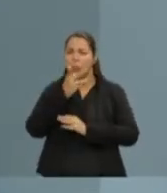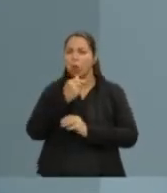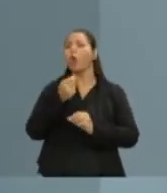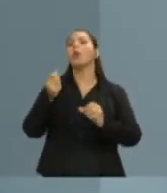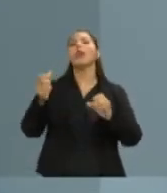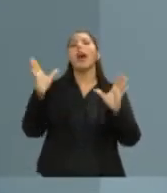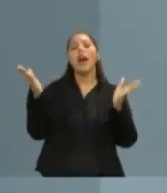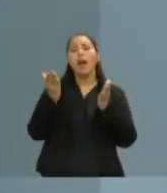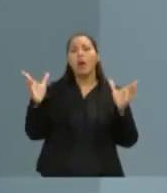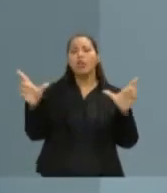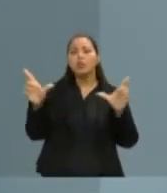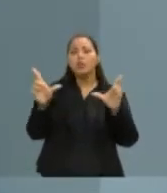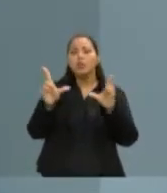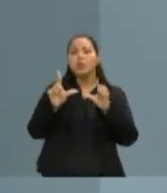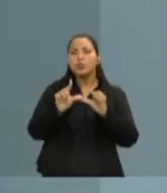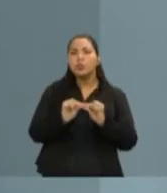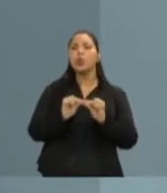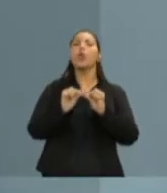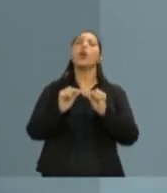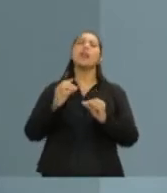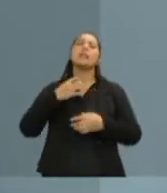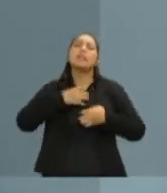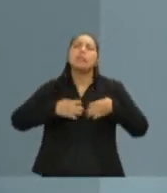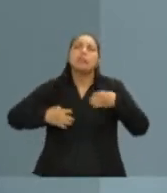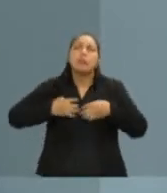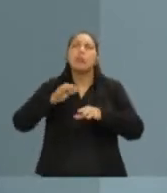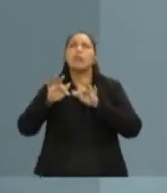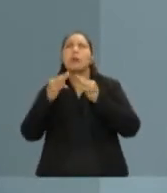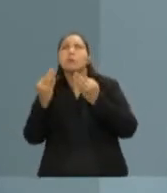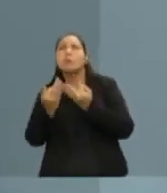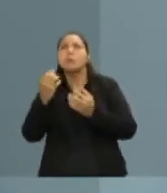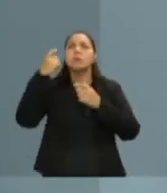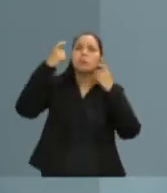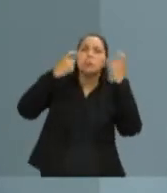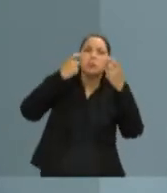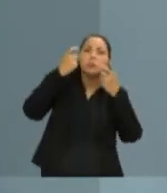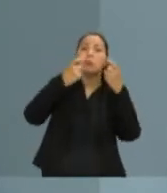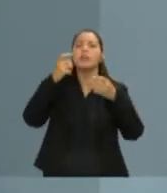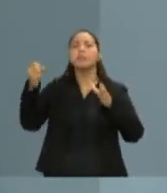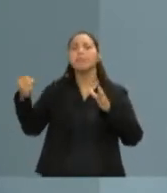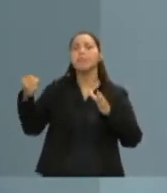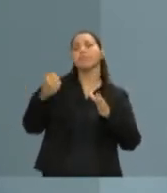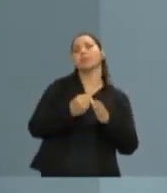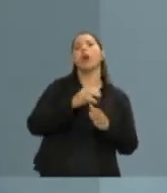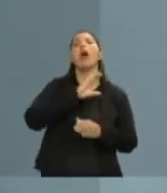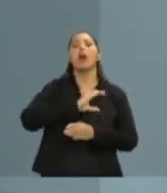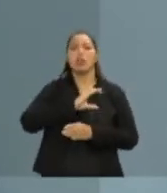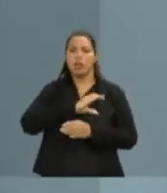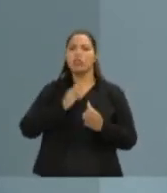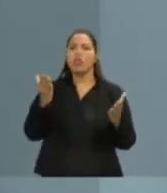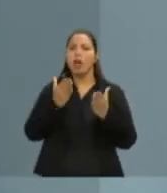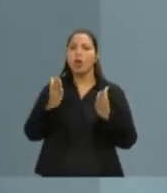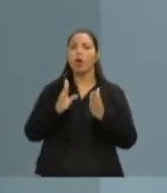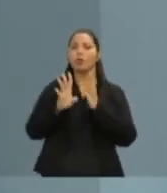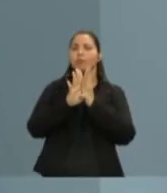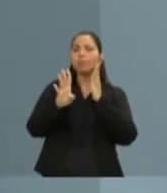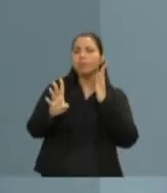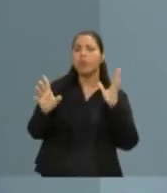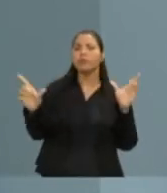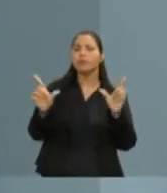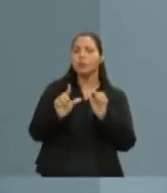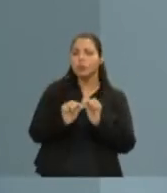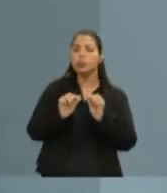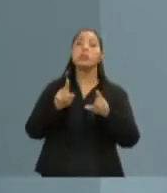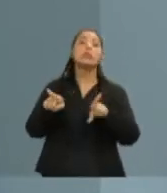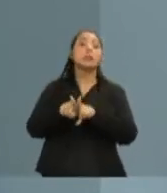família que hoje tem angústia de estar com o filho fora da creche, fora do CEMEI, nós temos o compromisso de zerar essa fila. Promoveremos também